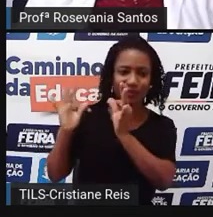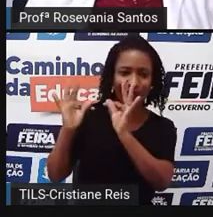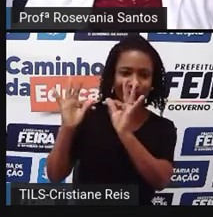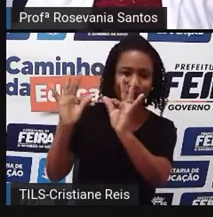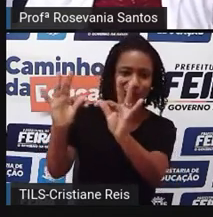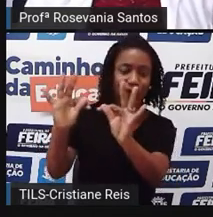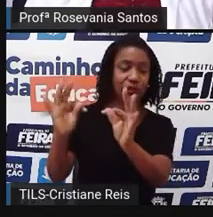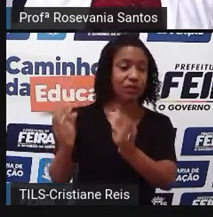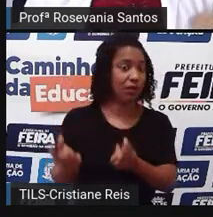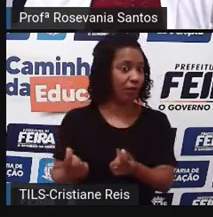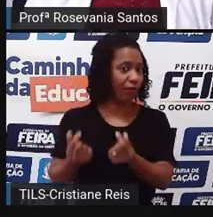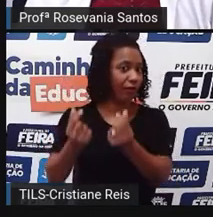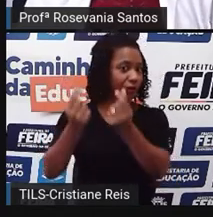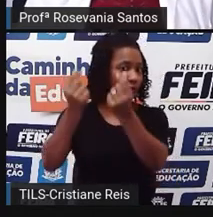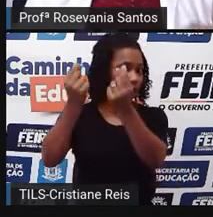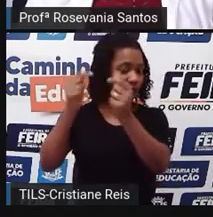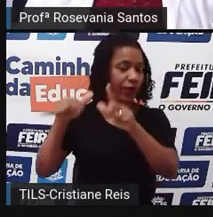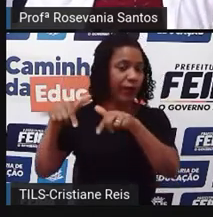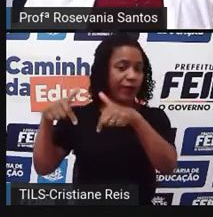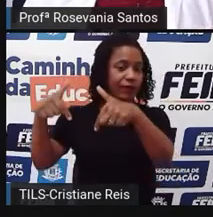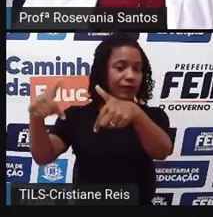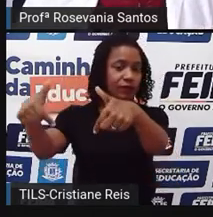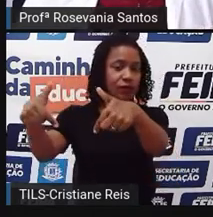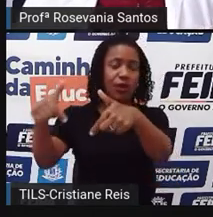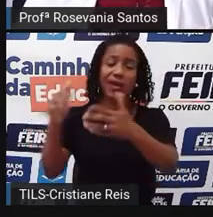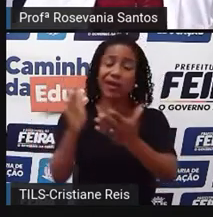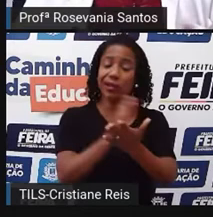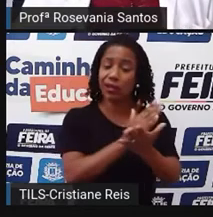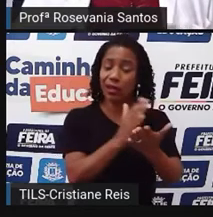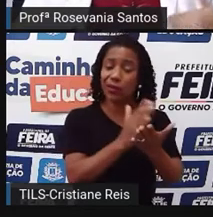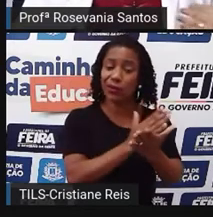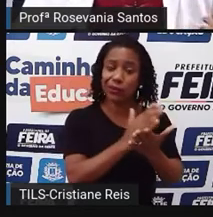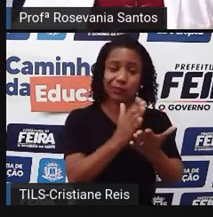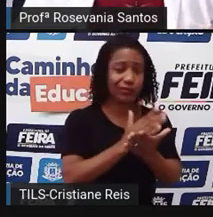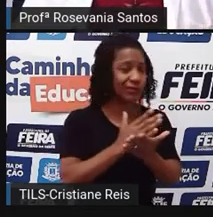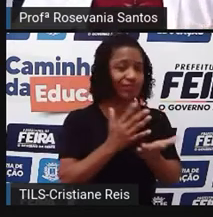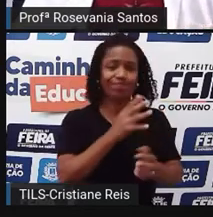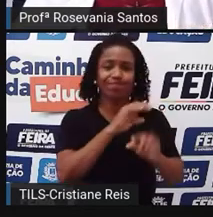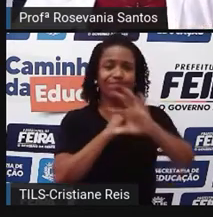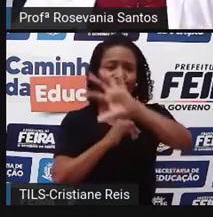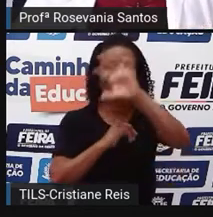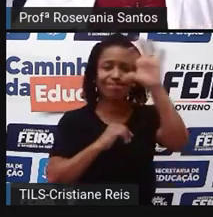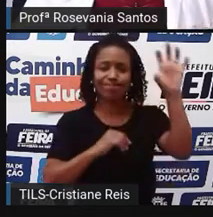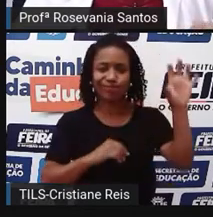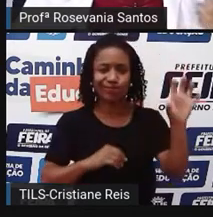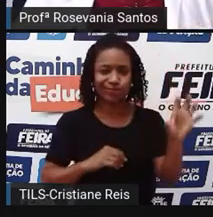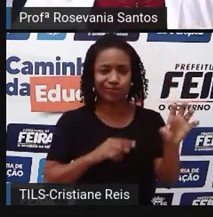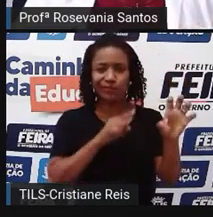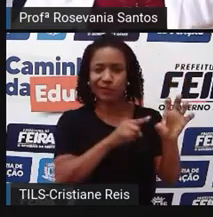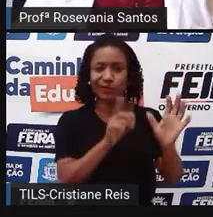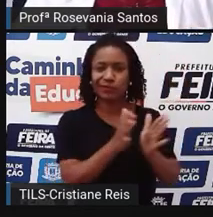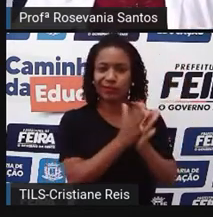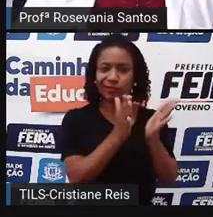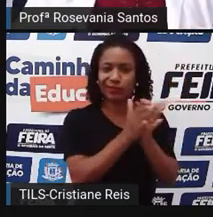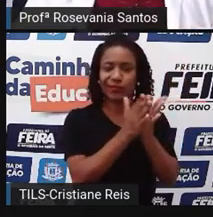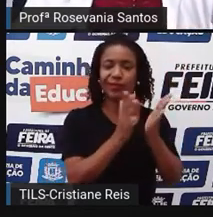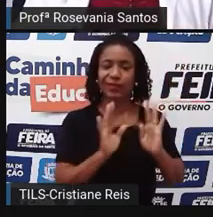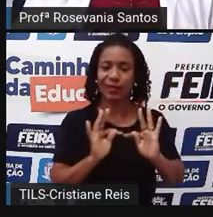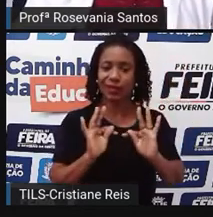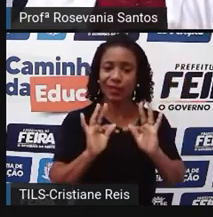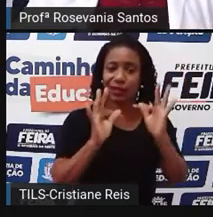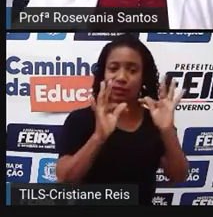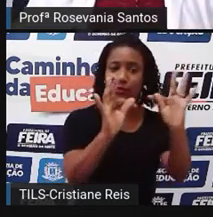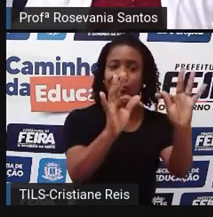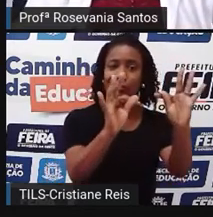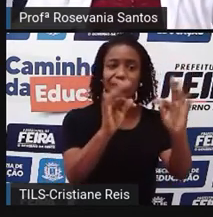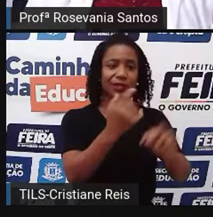dizer assim, avançadas, e regiões que não são tão desenvolvidas, não tem um grau muito grande de tecnologia, de transporte,